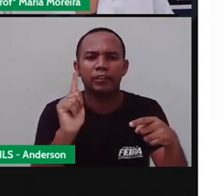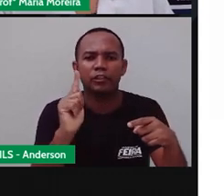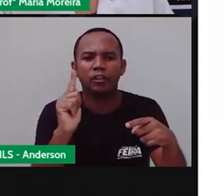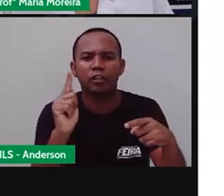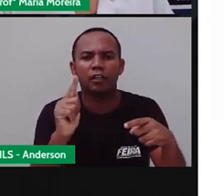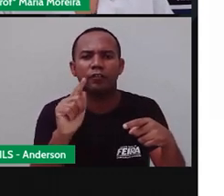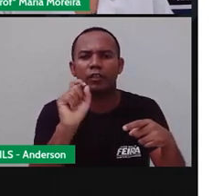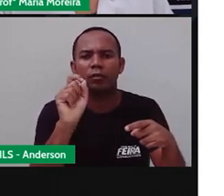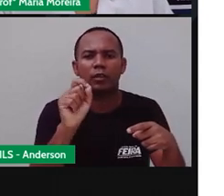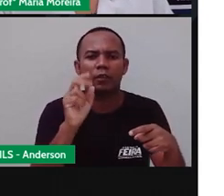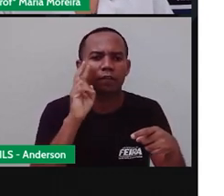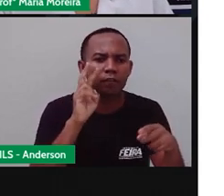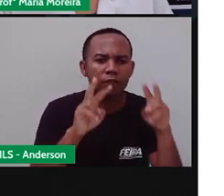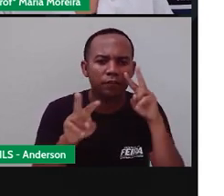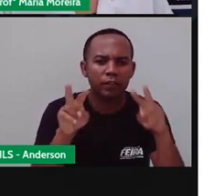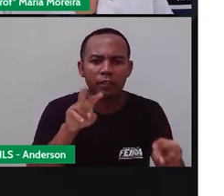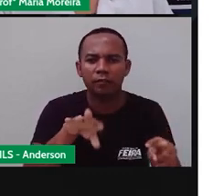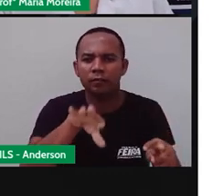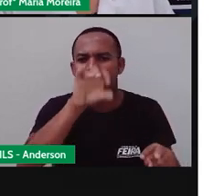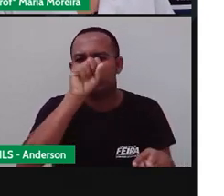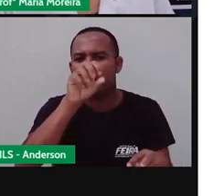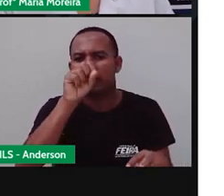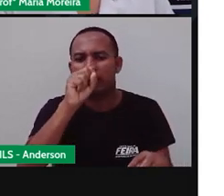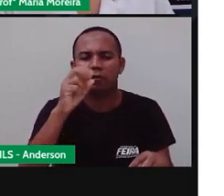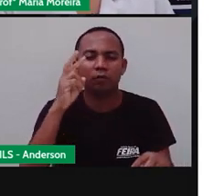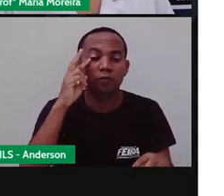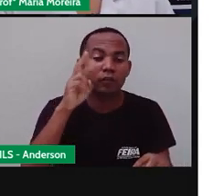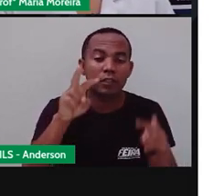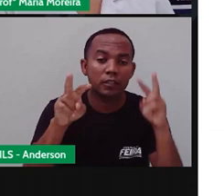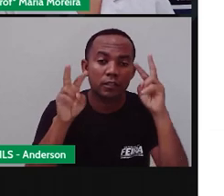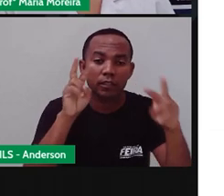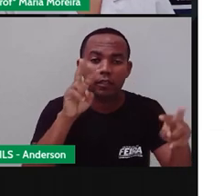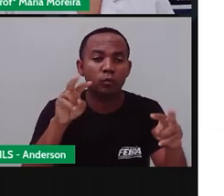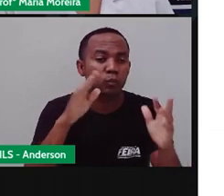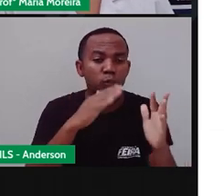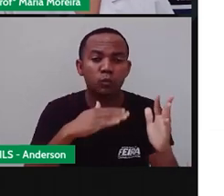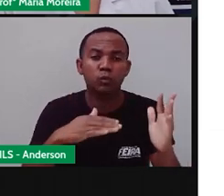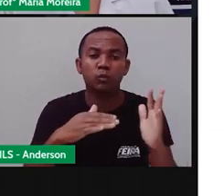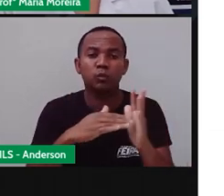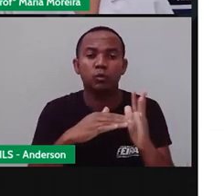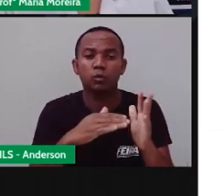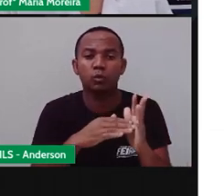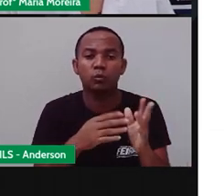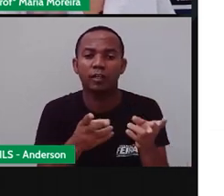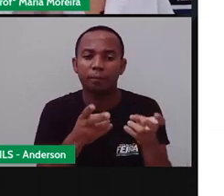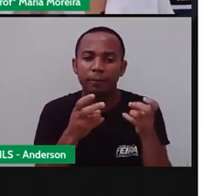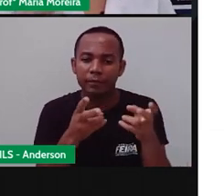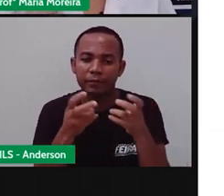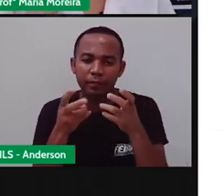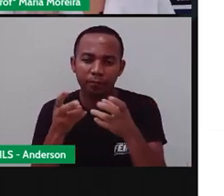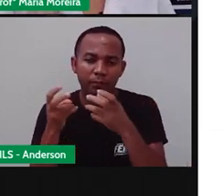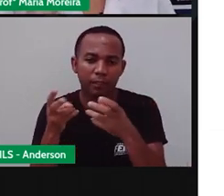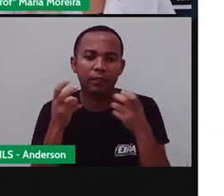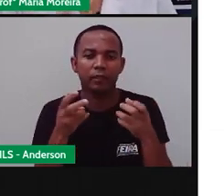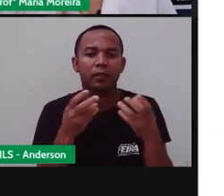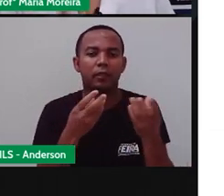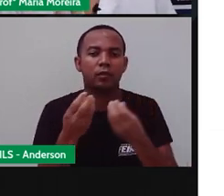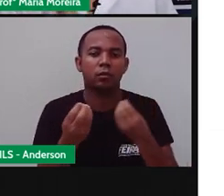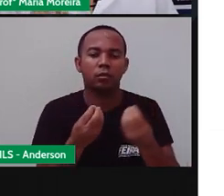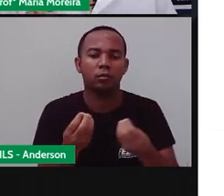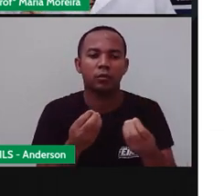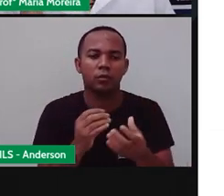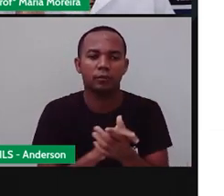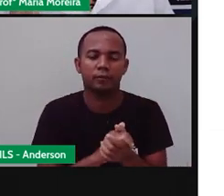tato, audição, olfato, visão, podem captar. Inclusive, vamos falar deles aqui, mas não nessa aula de ciúmes.